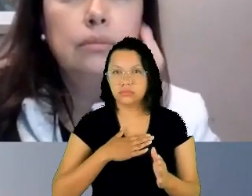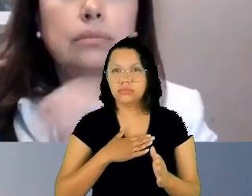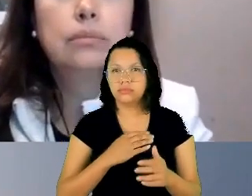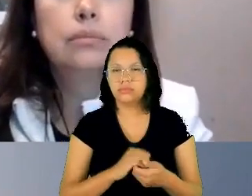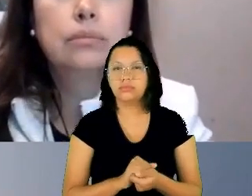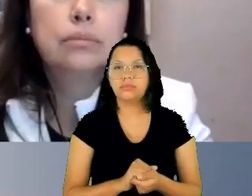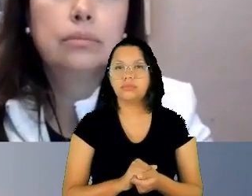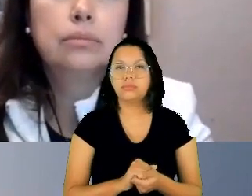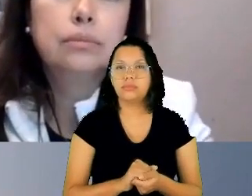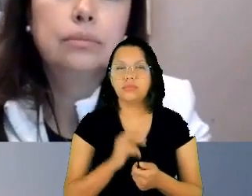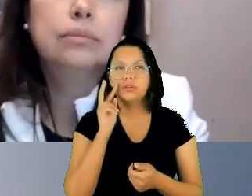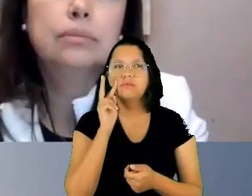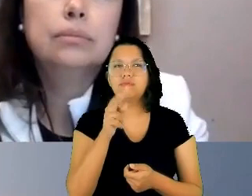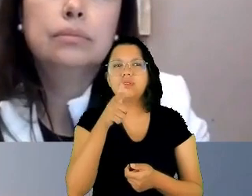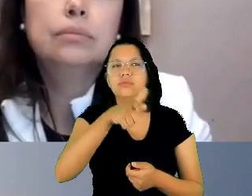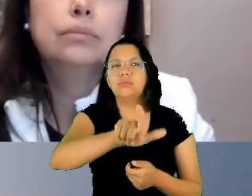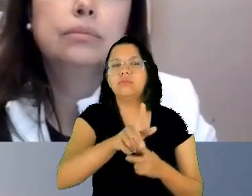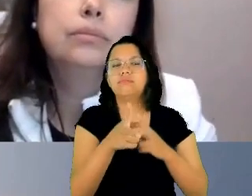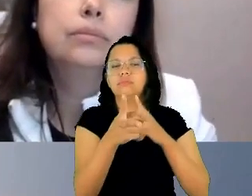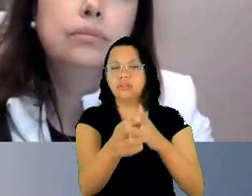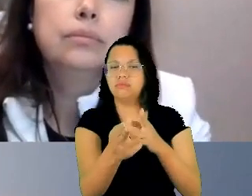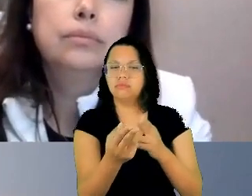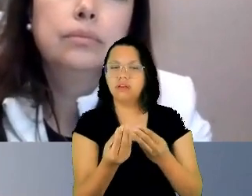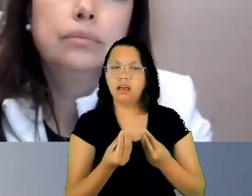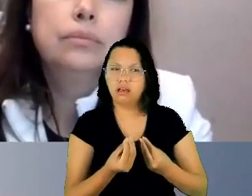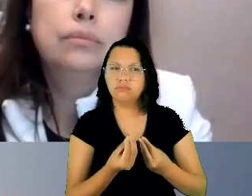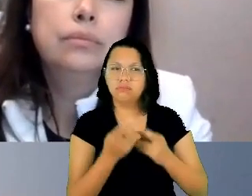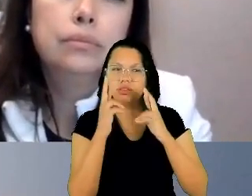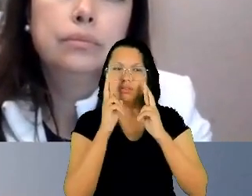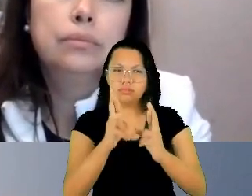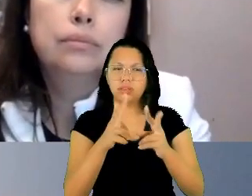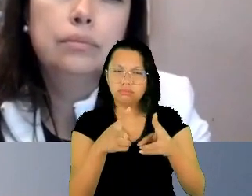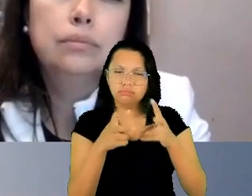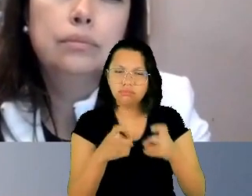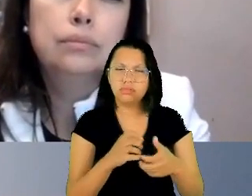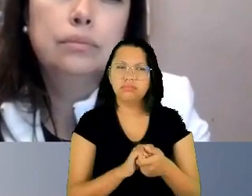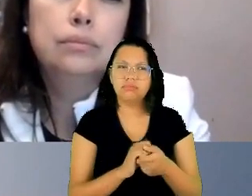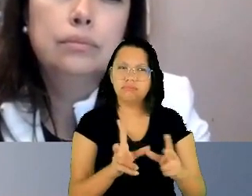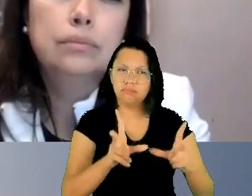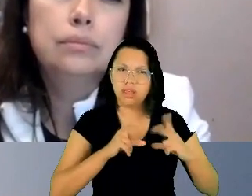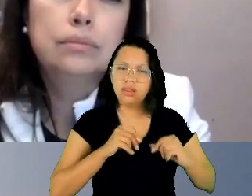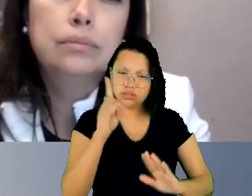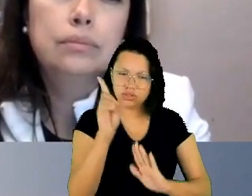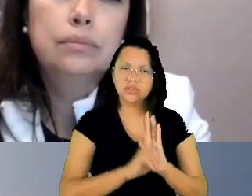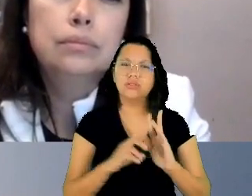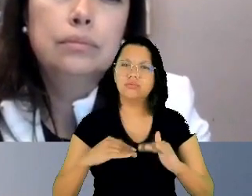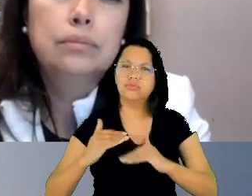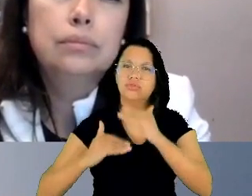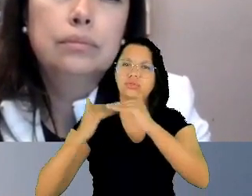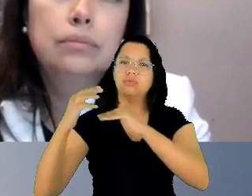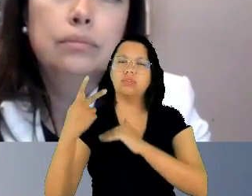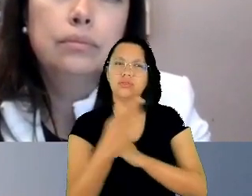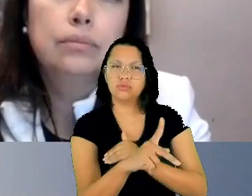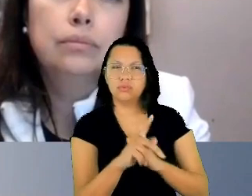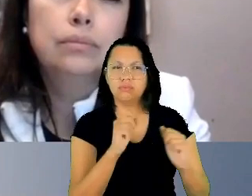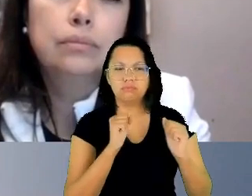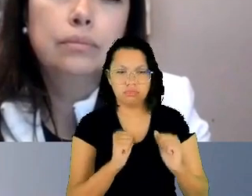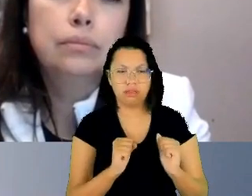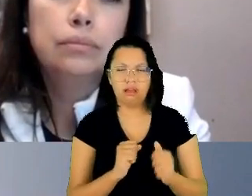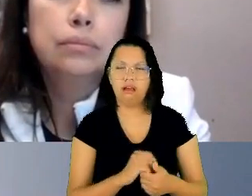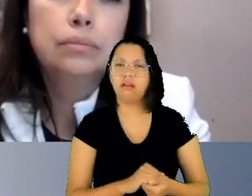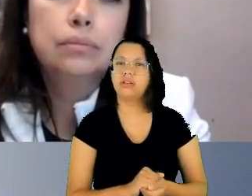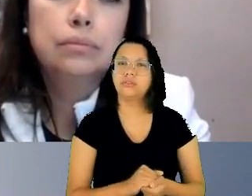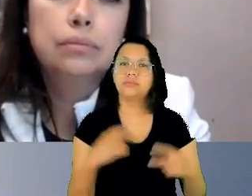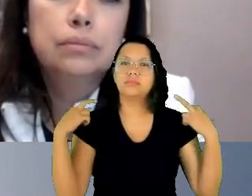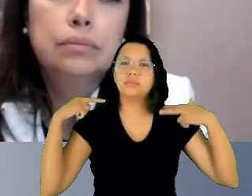consideração e respeito, merecedor do direito de desenvolver as potencialidades humanas de forma livre, autônoma e plena,